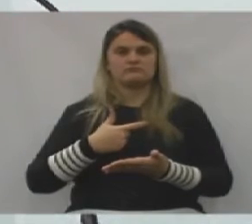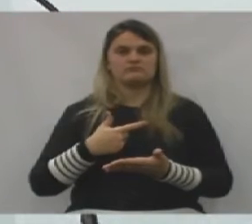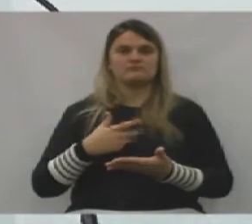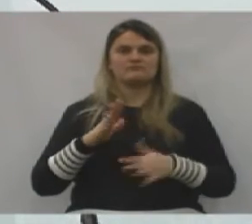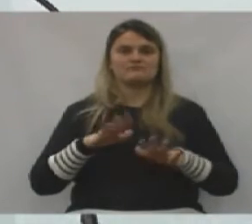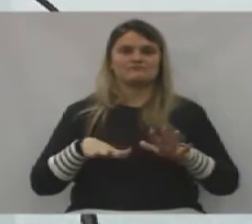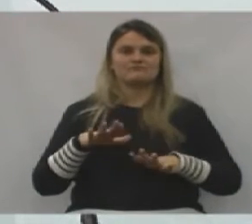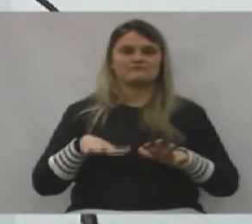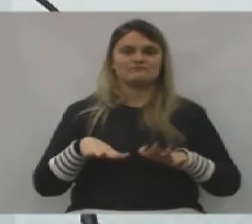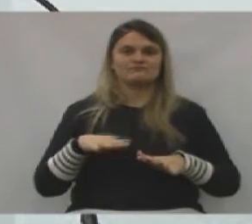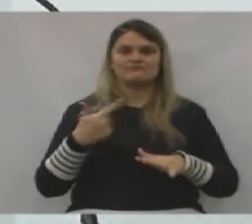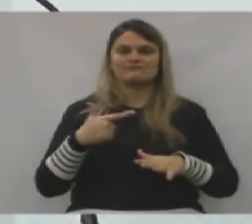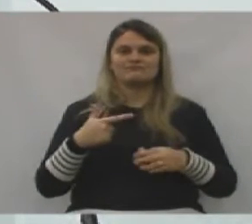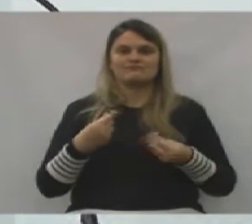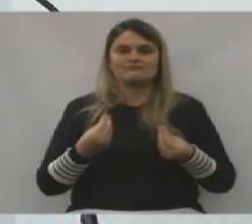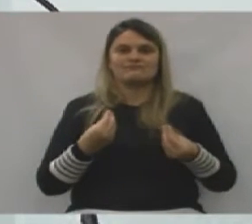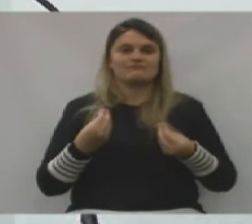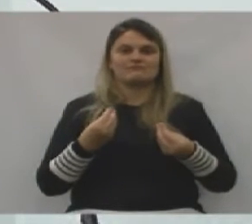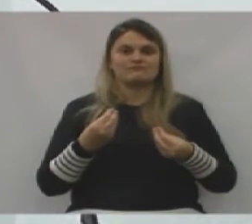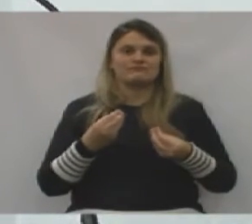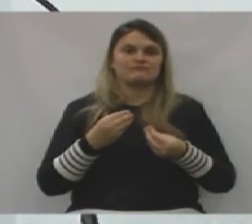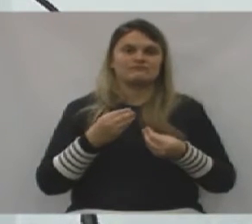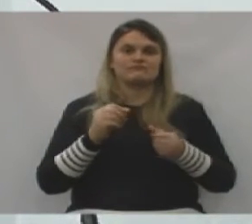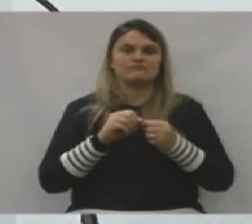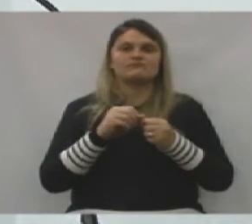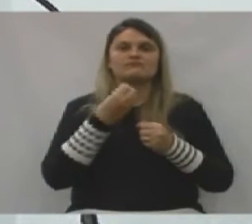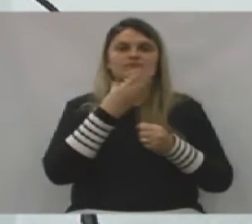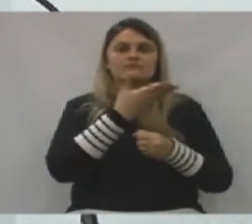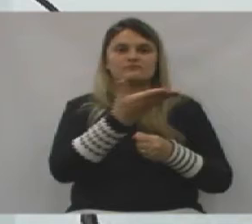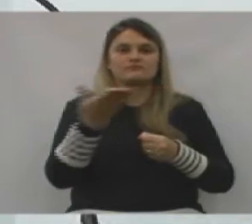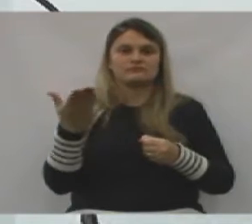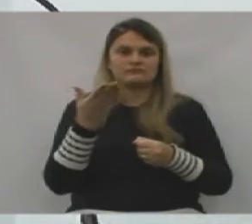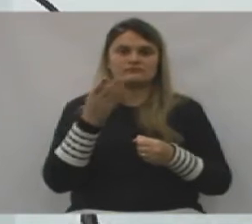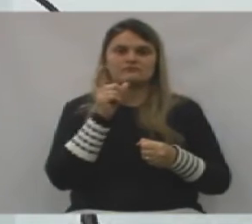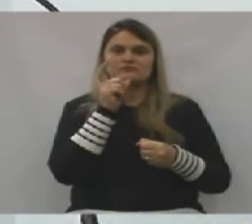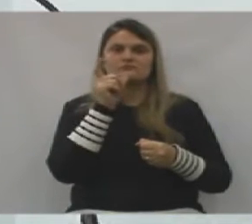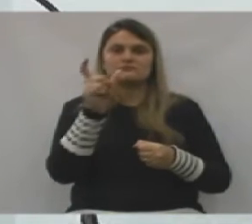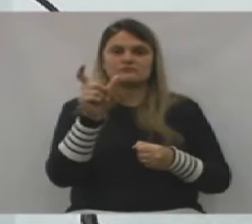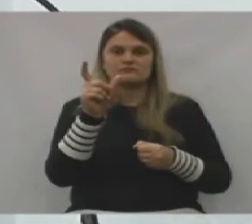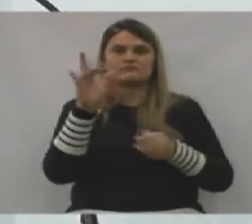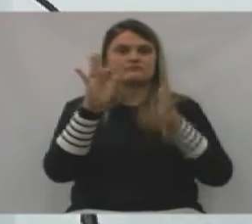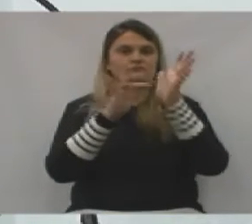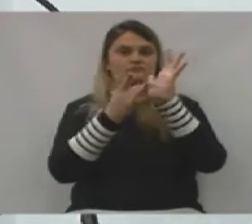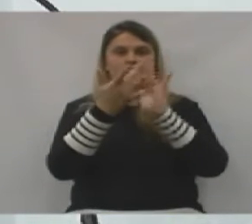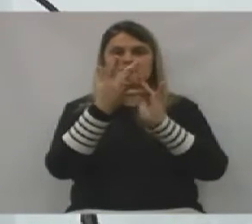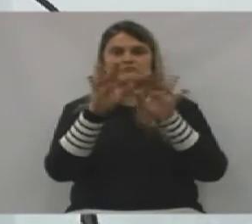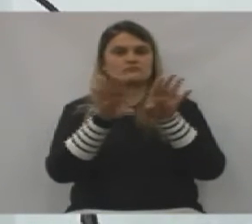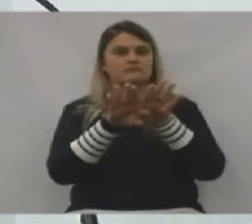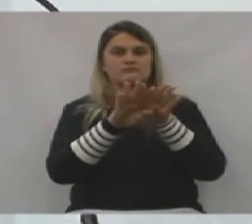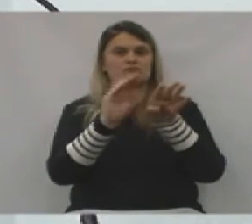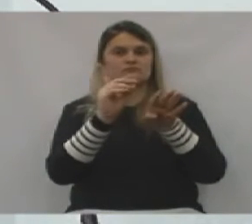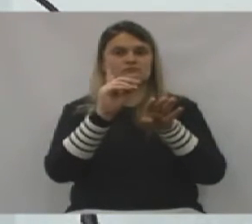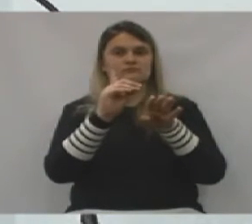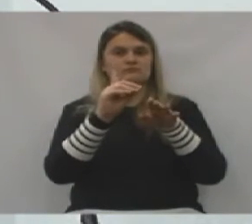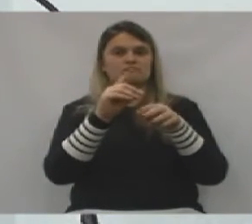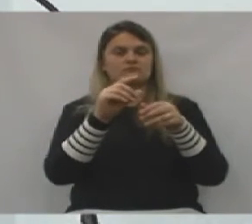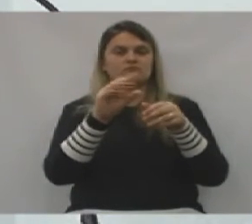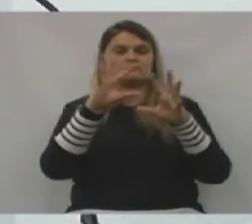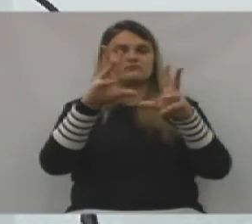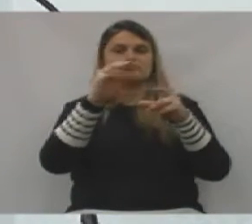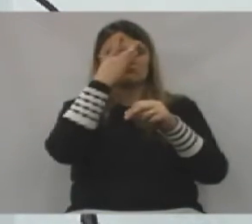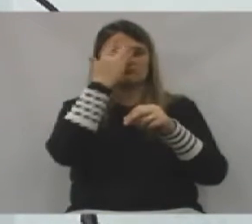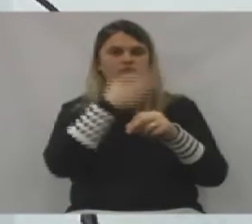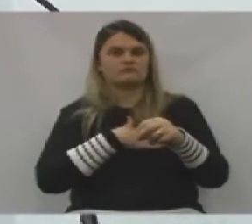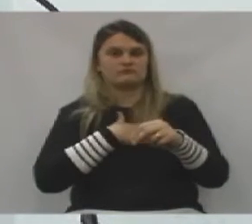situações onde é impossível agradar a todos, falar um bordão, praxe, Jesus Cristo não agradou ninguém. Muito pelo contrário.